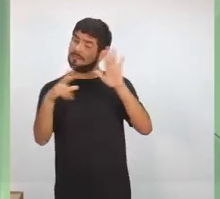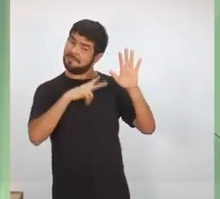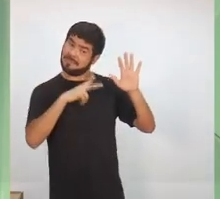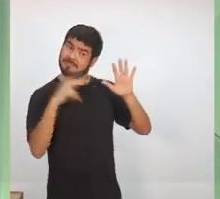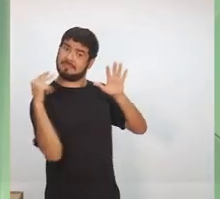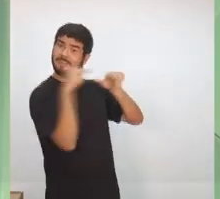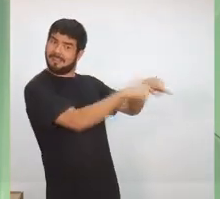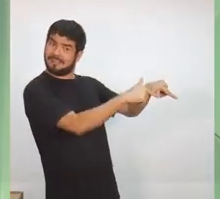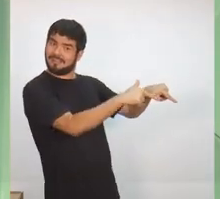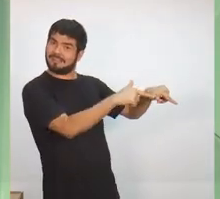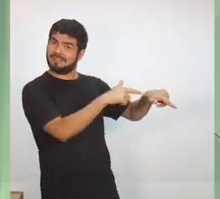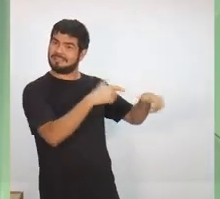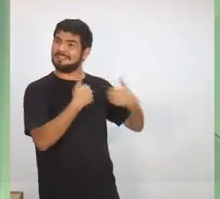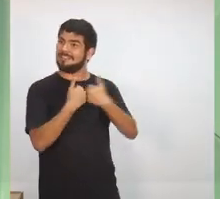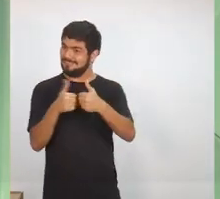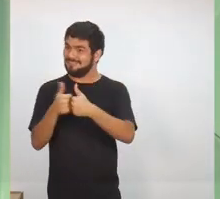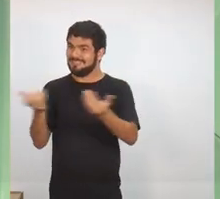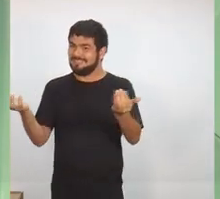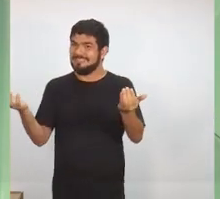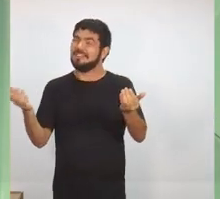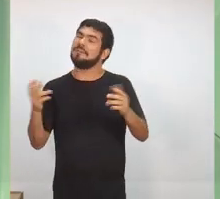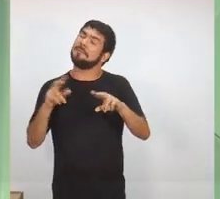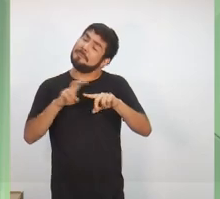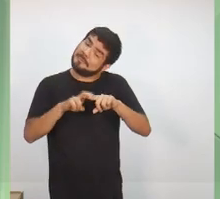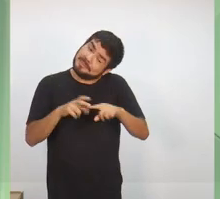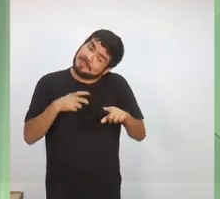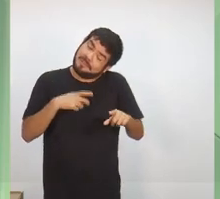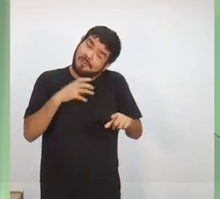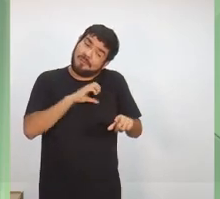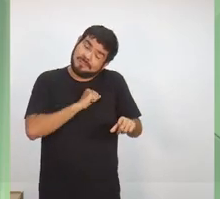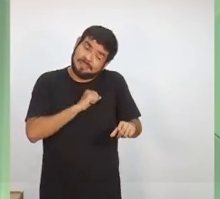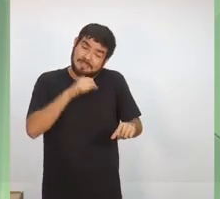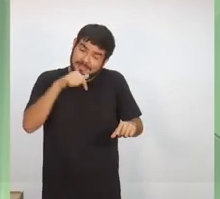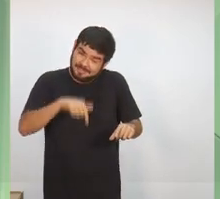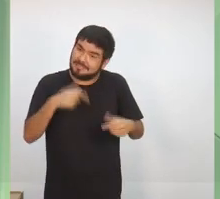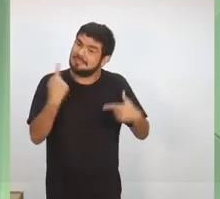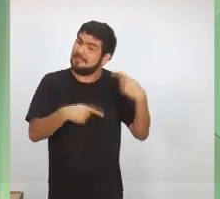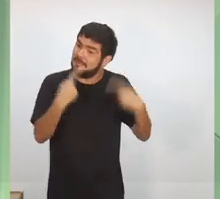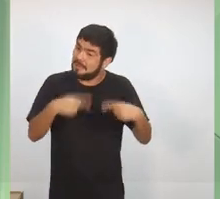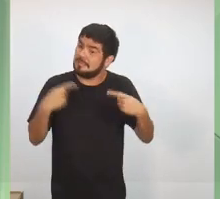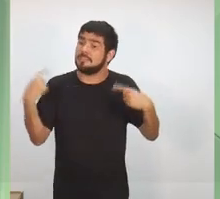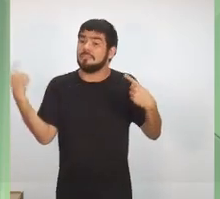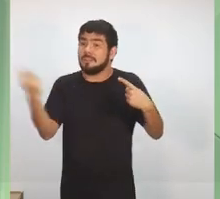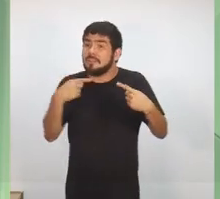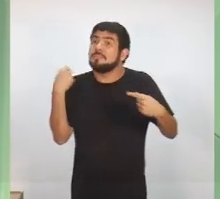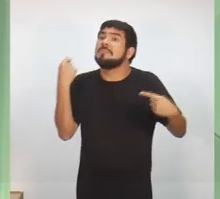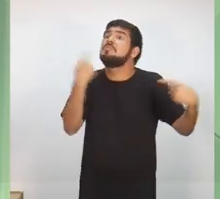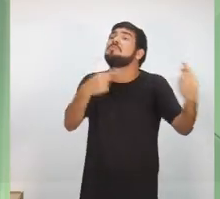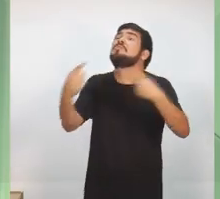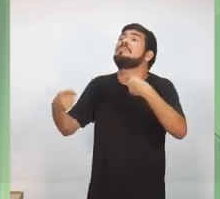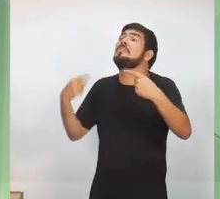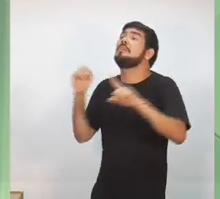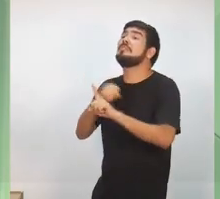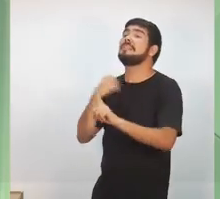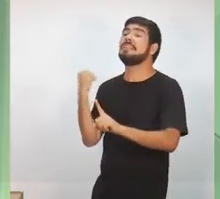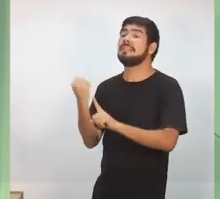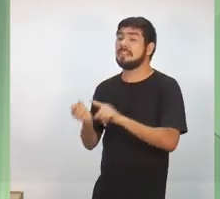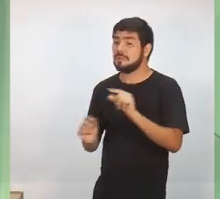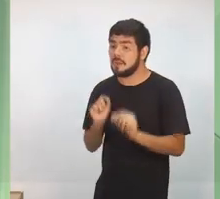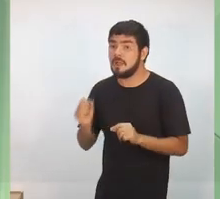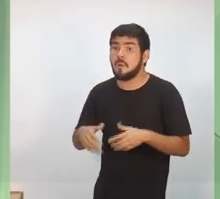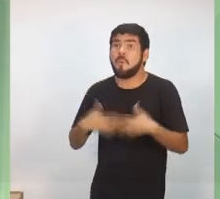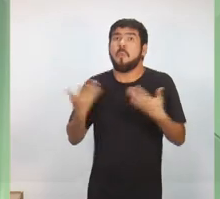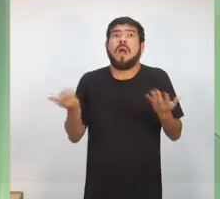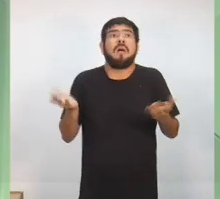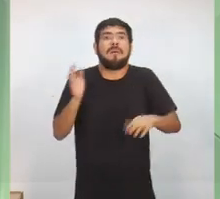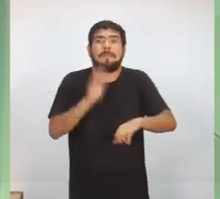privada. Portanto, eu gostaria que, nesse debate, nós pudéssemos, então, discutir com a sociedade qual a